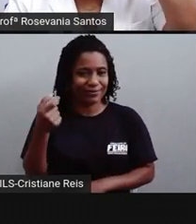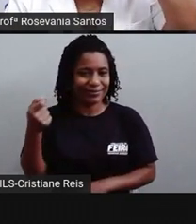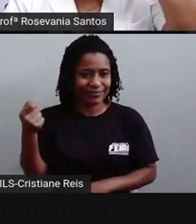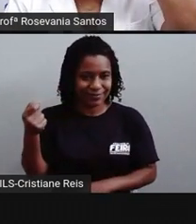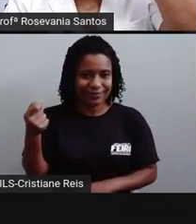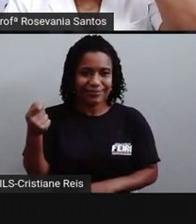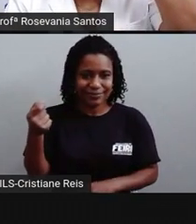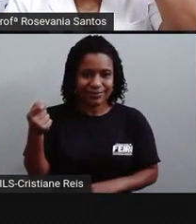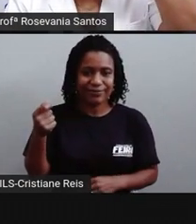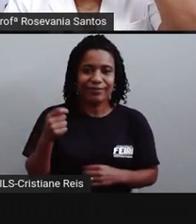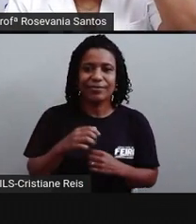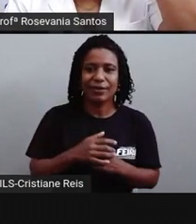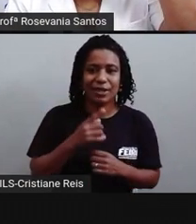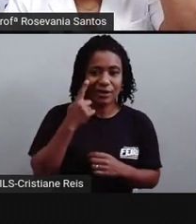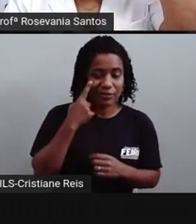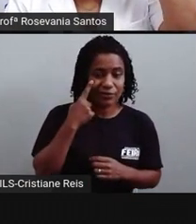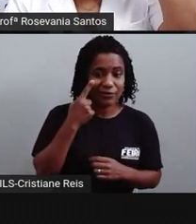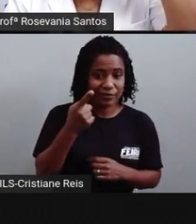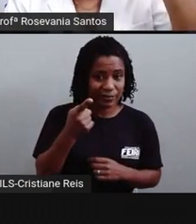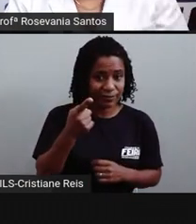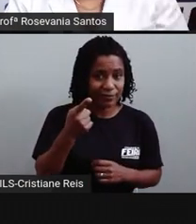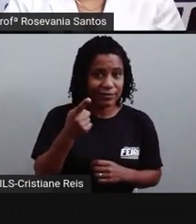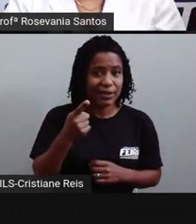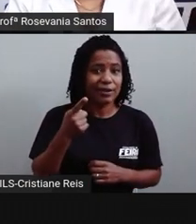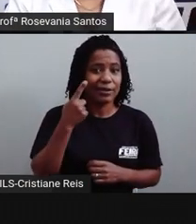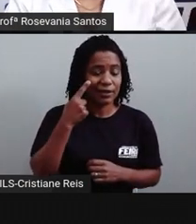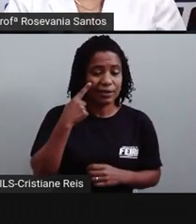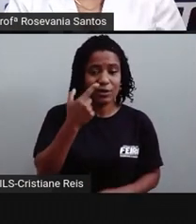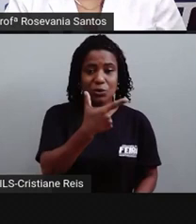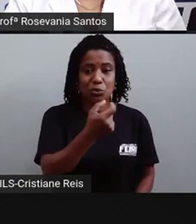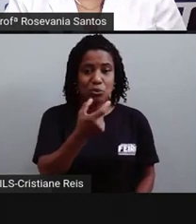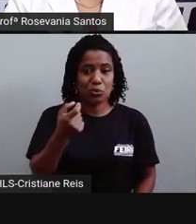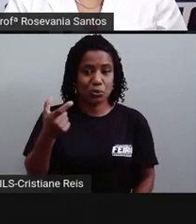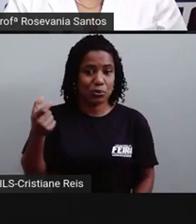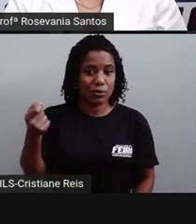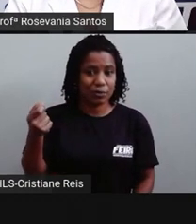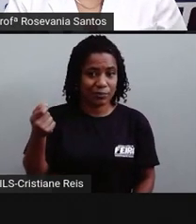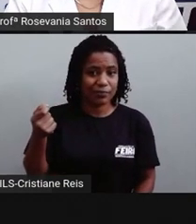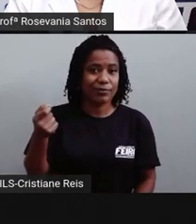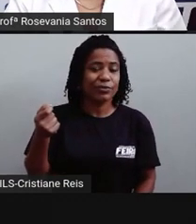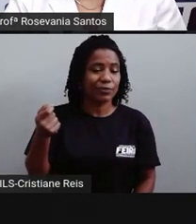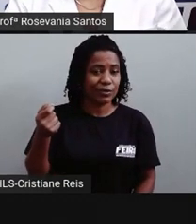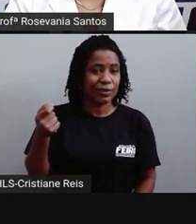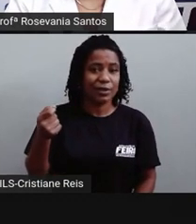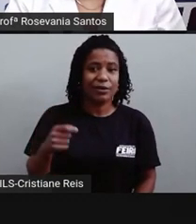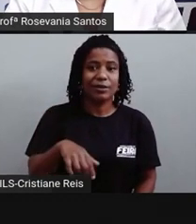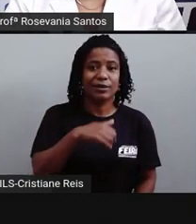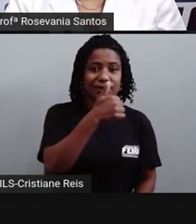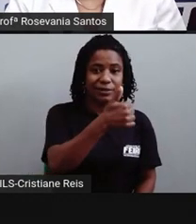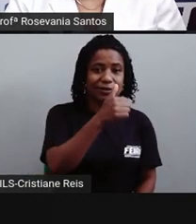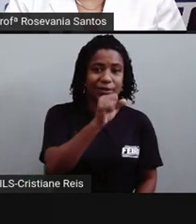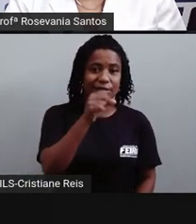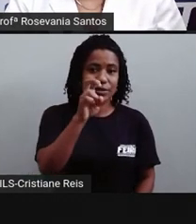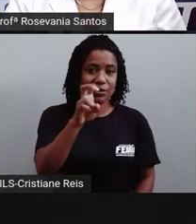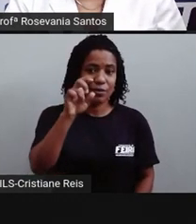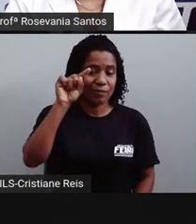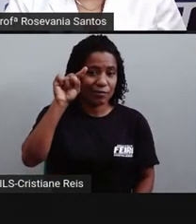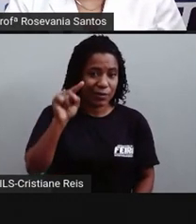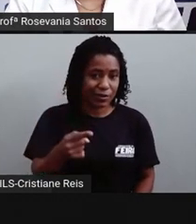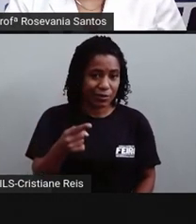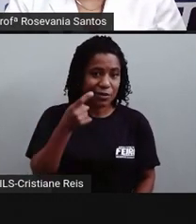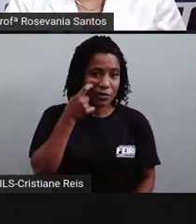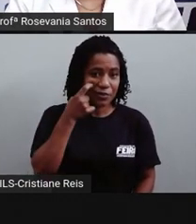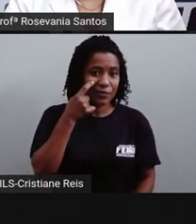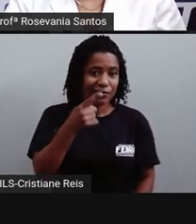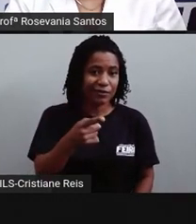10 em 10, aqui, né, dados de 2010. A gente, 185 milhões de habitantes, olha, gente, olha como